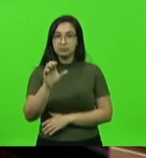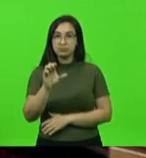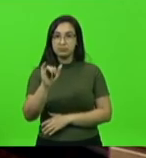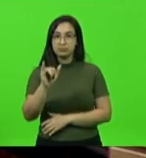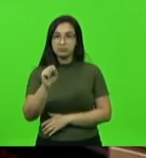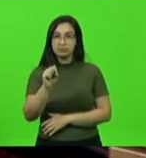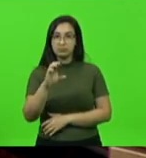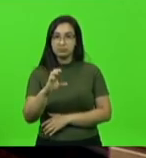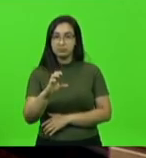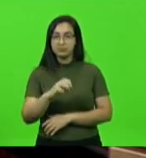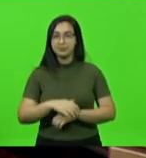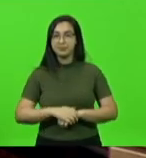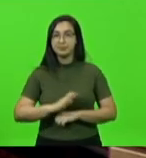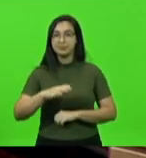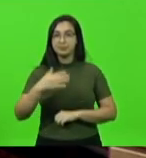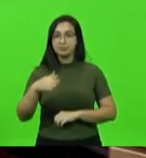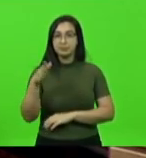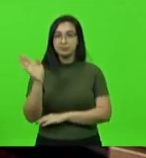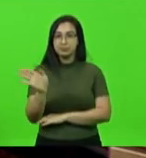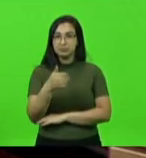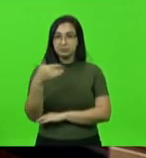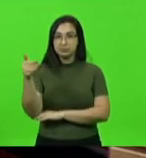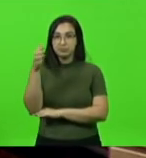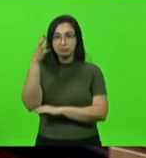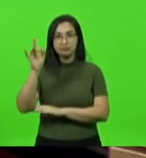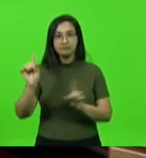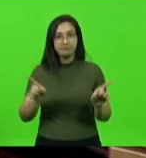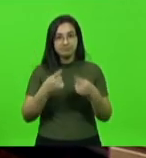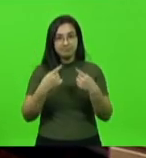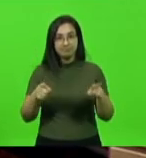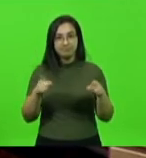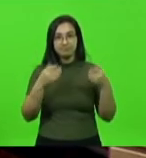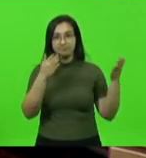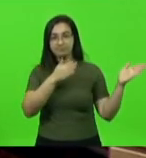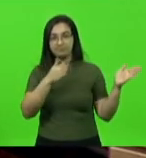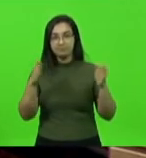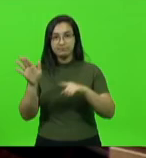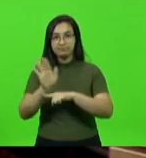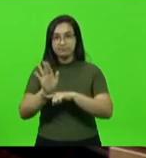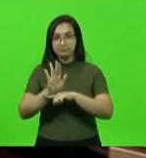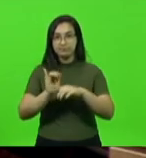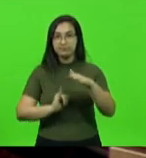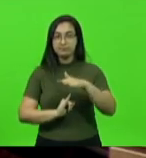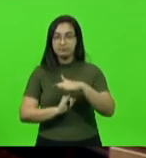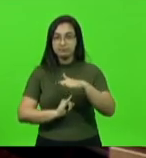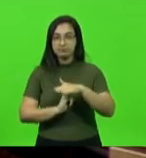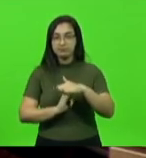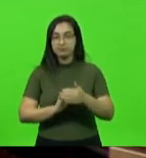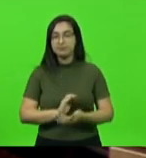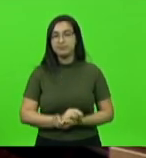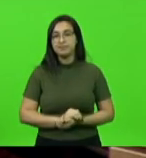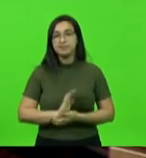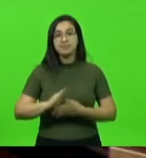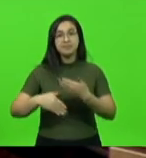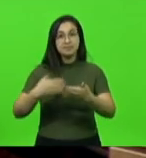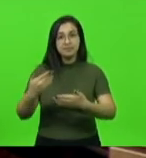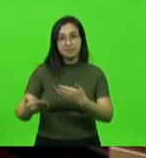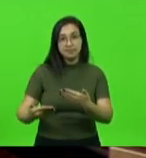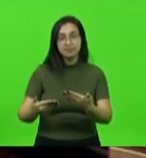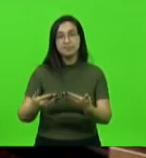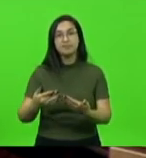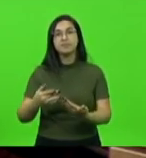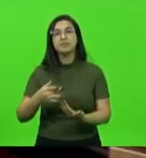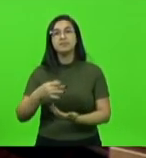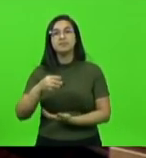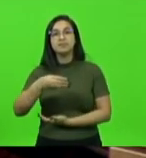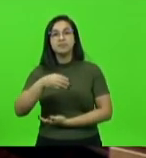seguinte, houve a execução do hino nacional e a apresentação do vídeo institucional. Prosseguindo, o senhor deputado Milton Obos, na qualidade